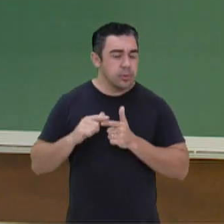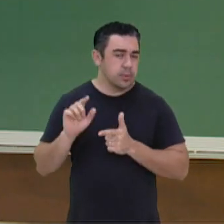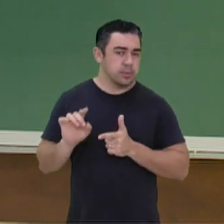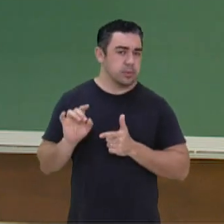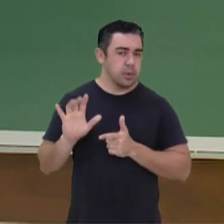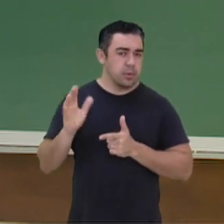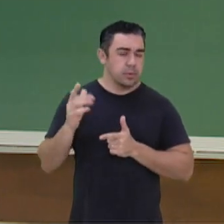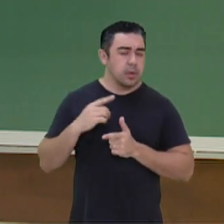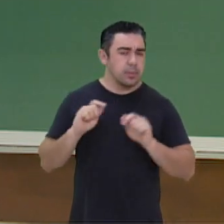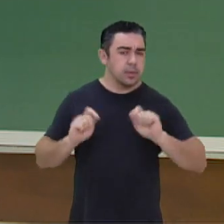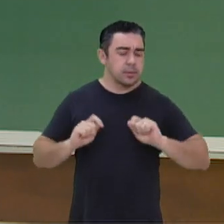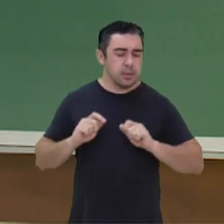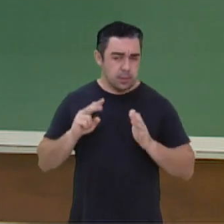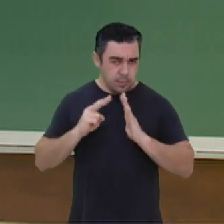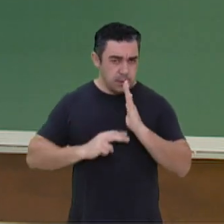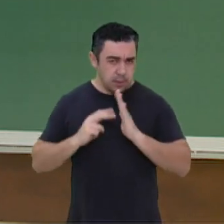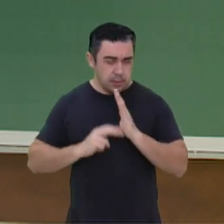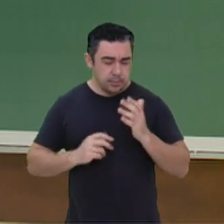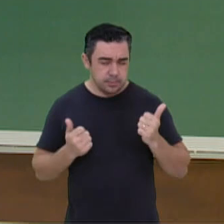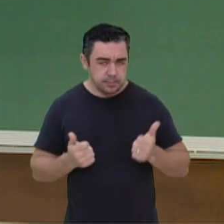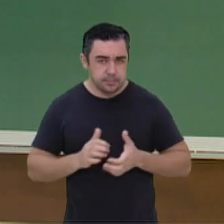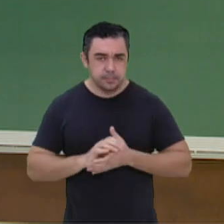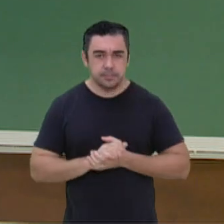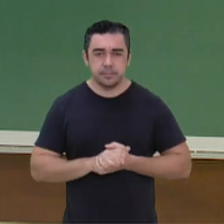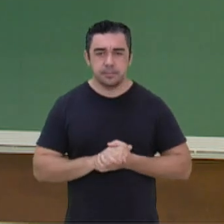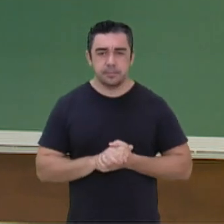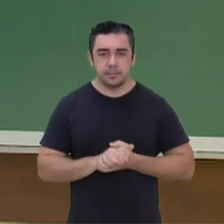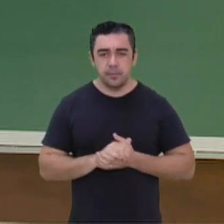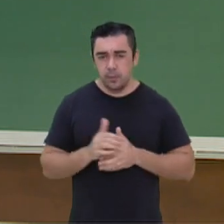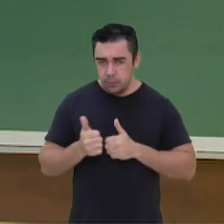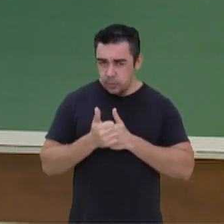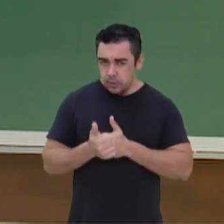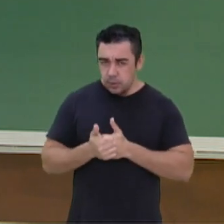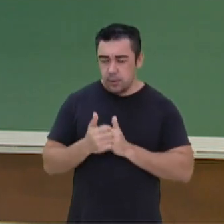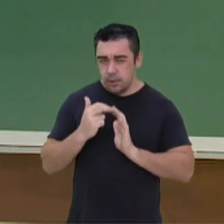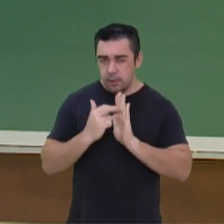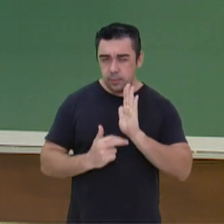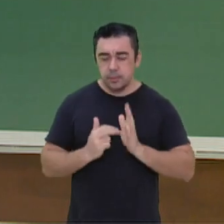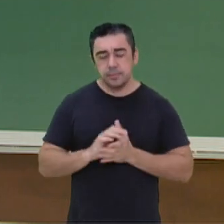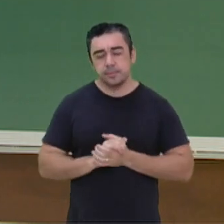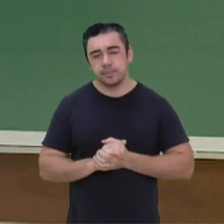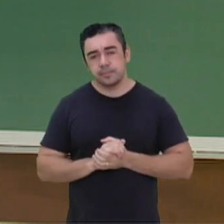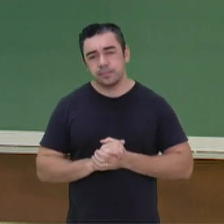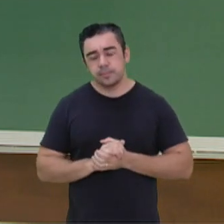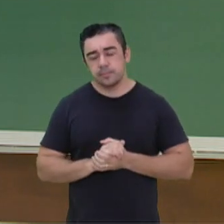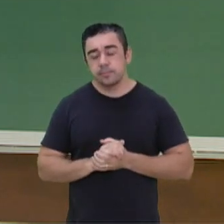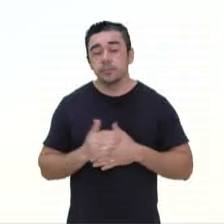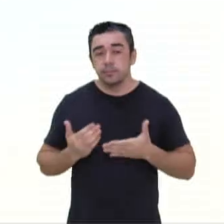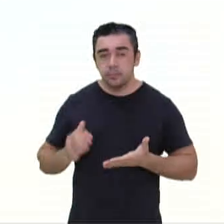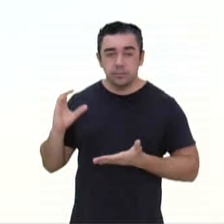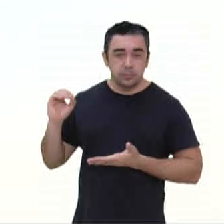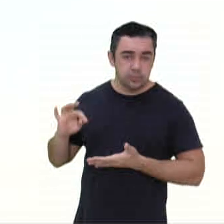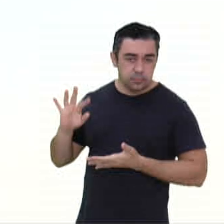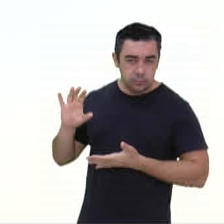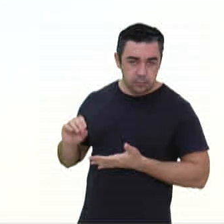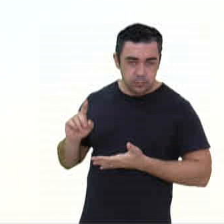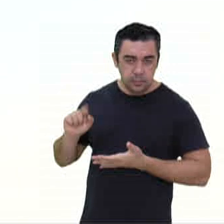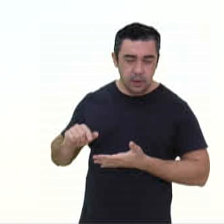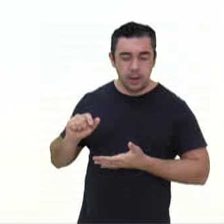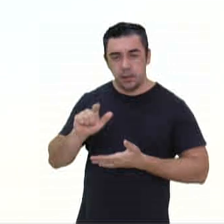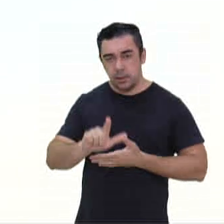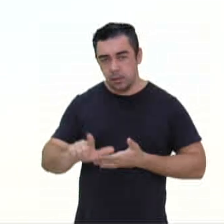para ler, diríamos. Vamos lá acompanhar a leitura? O conto é uma narrativa literária